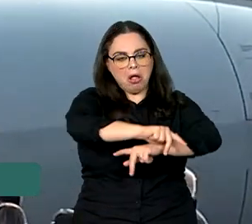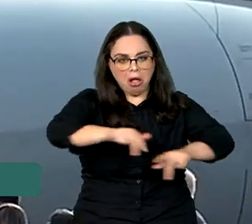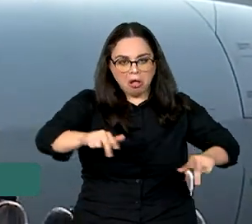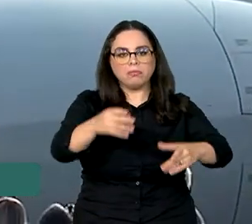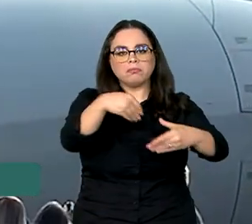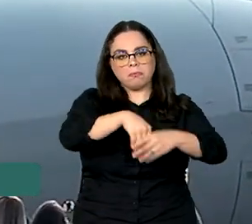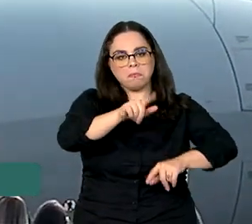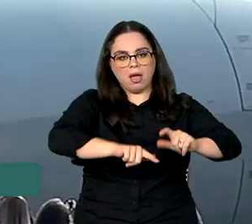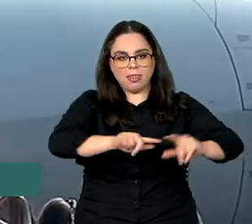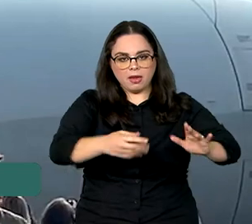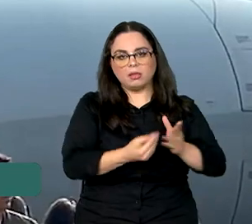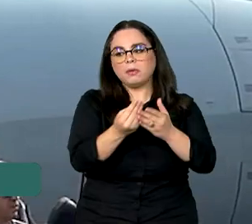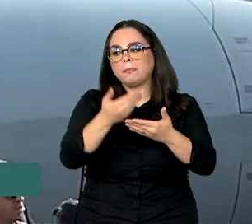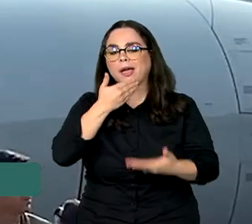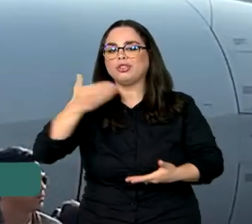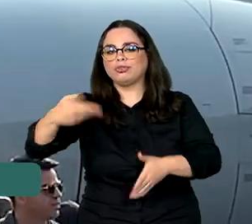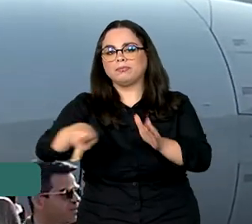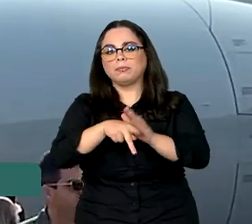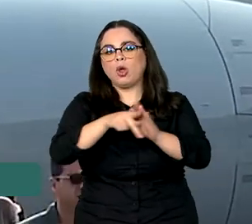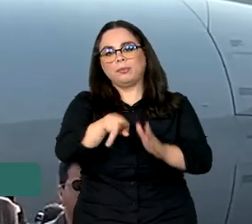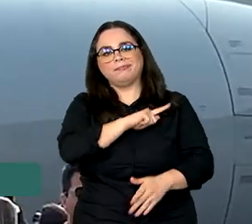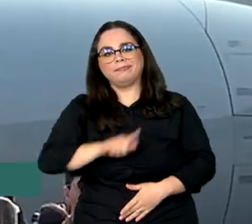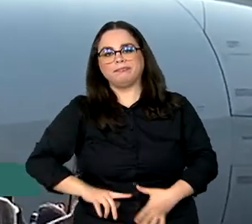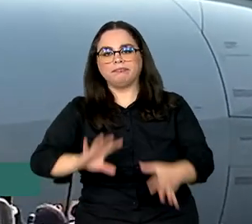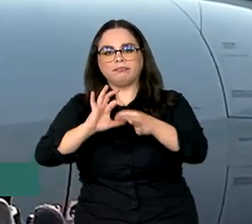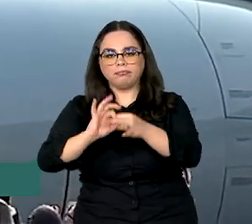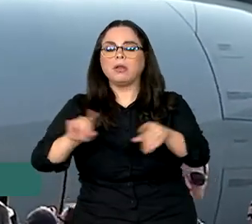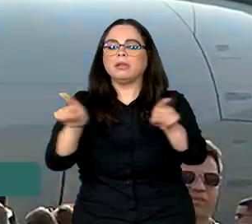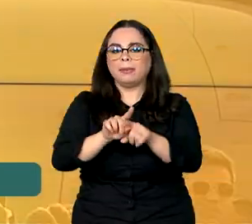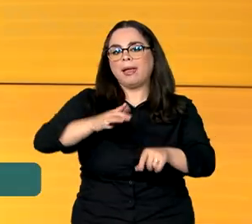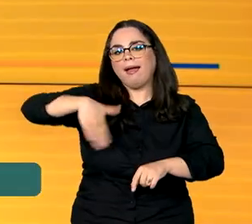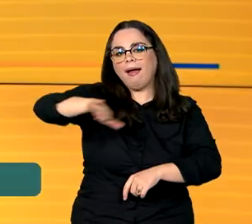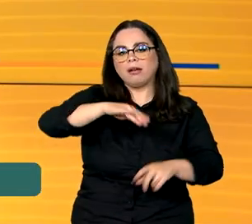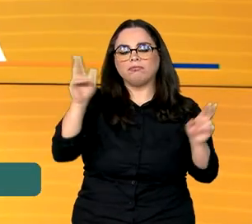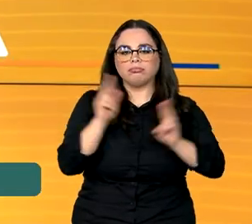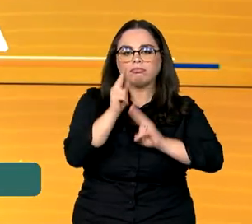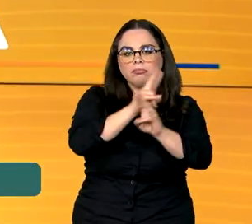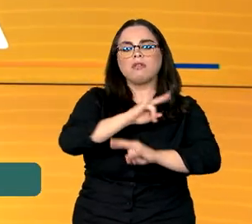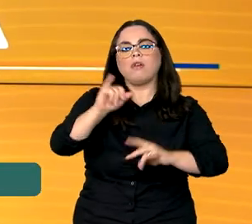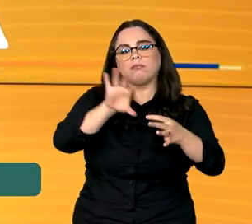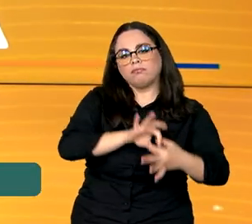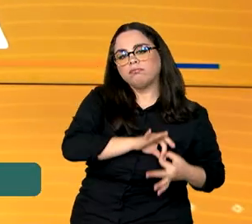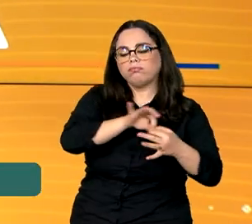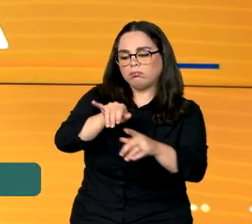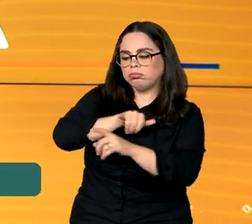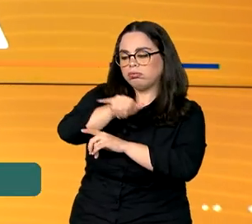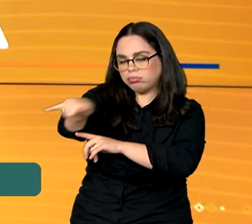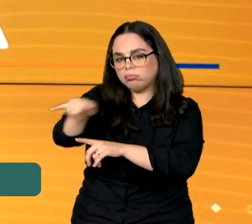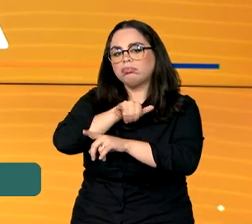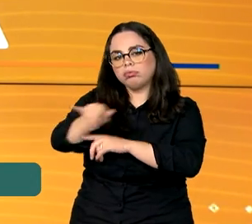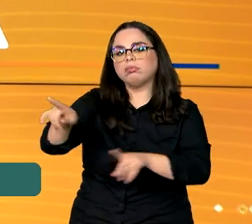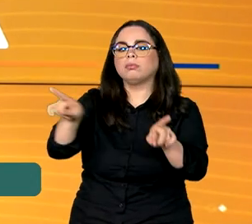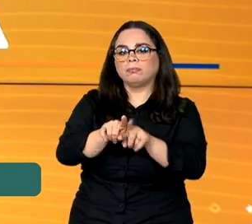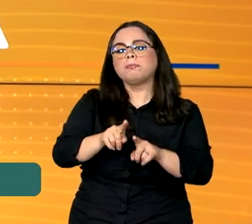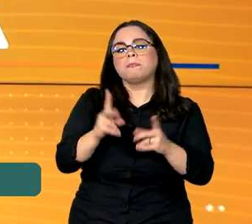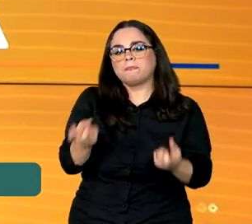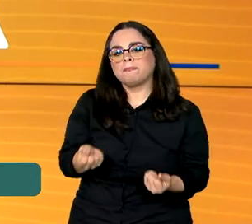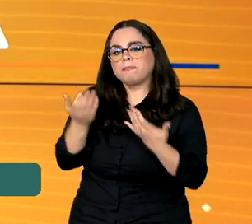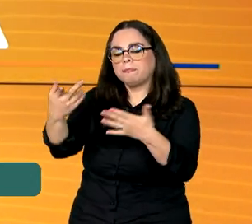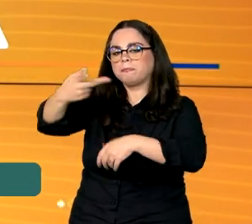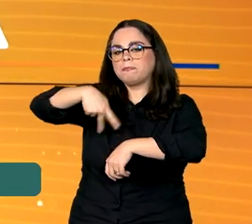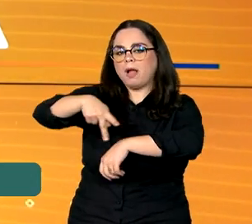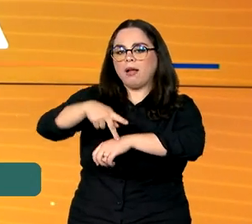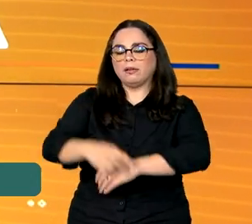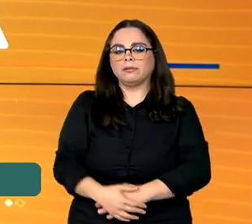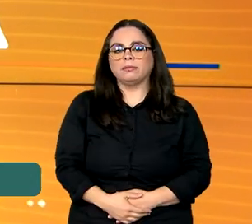autoridades libanesas. Outros bens emergenciais devem ser transportados nos próximos voos para doação ao